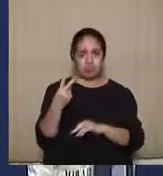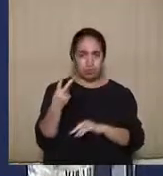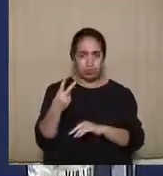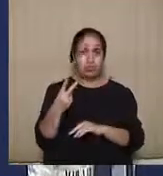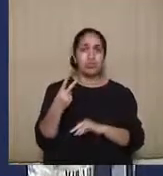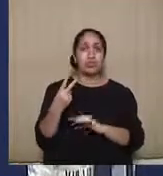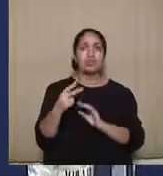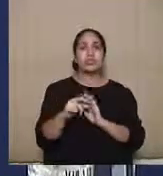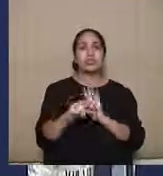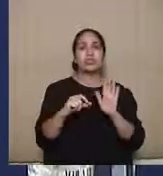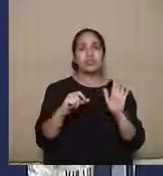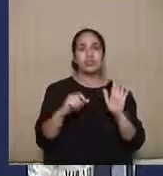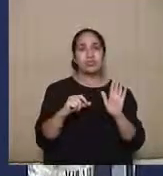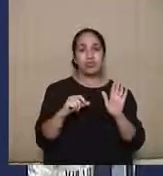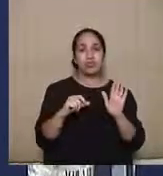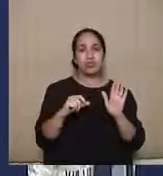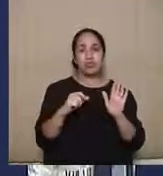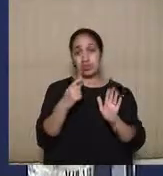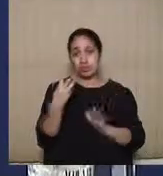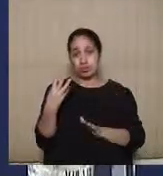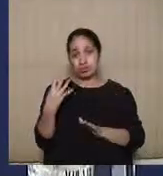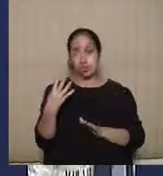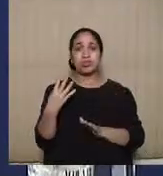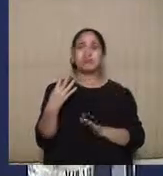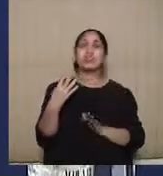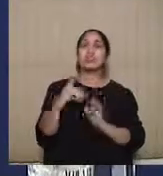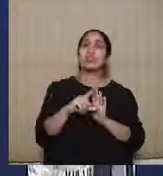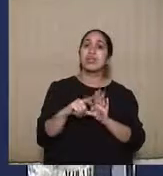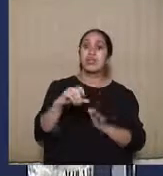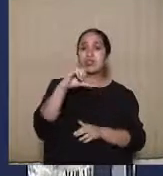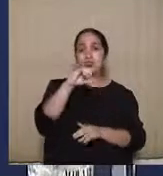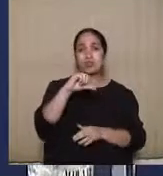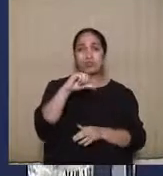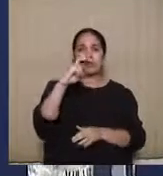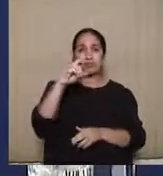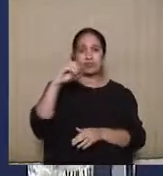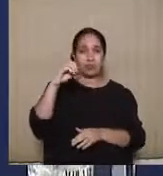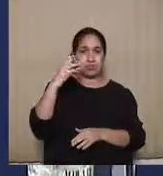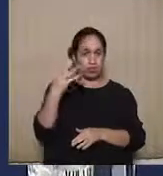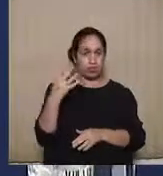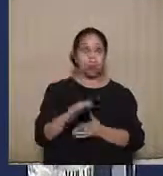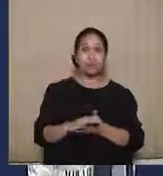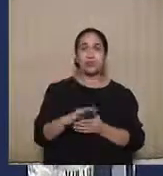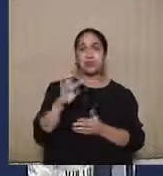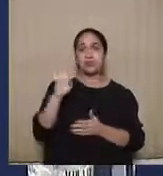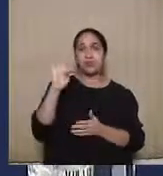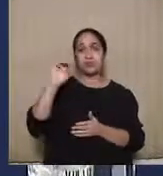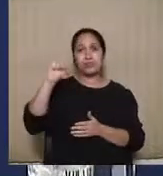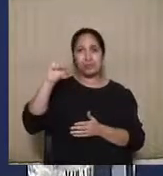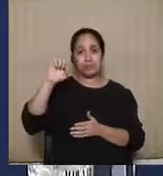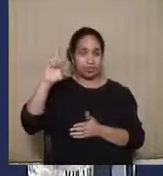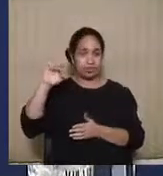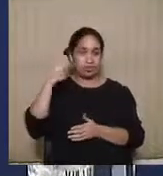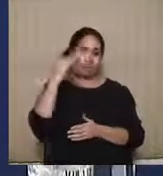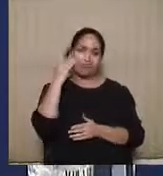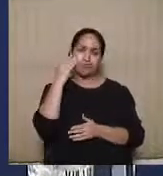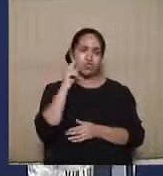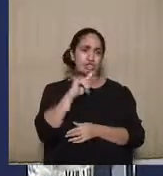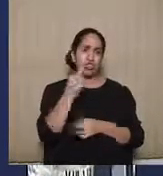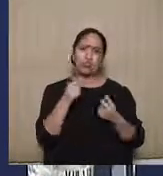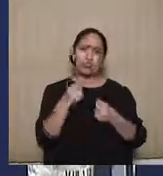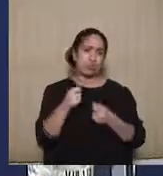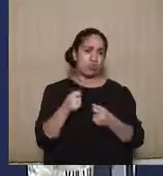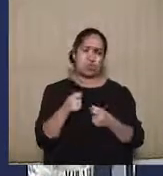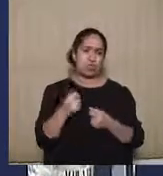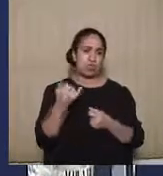dizer, 22.14 da lei 9.504, que, num primeiro momento, o TSE entendia que não era necessário. Aquele que tivesse